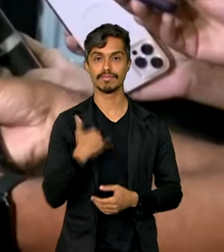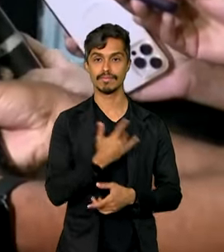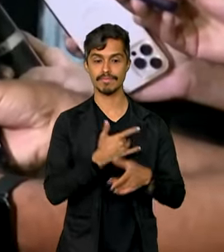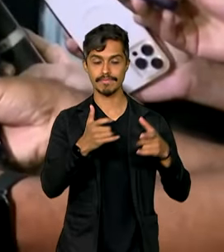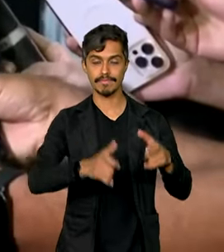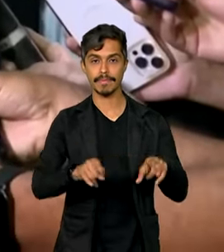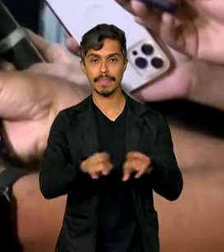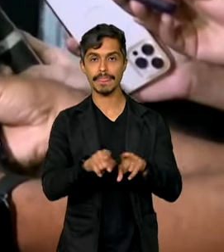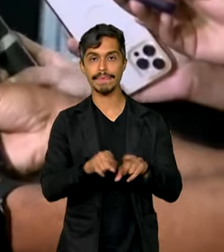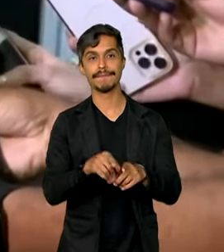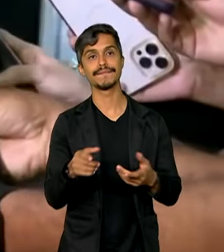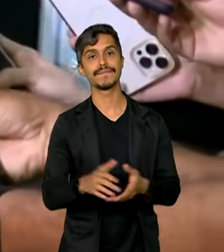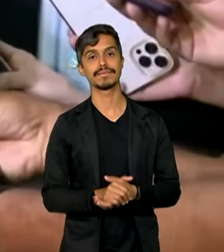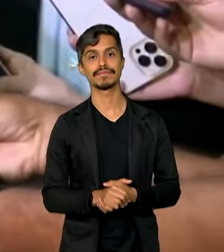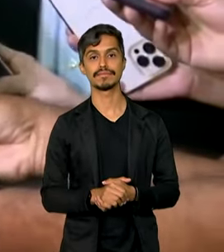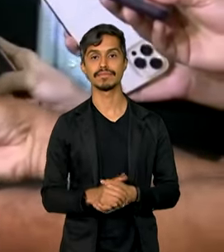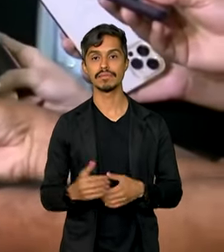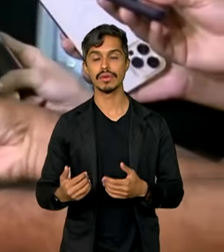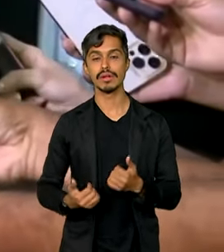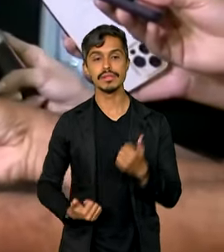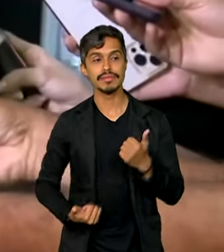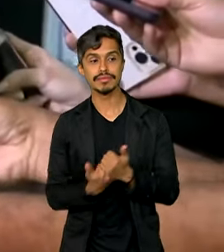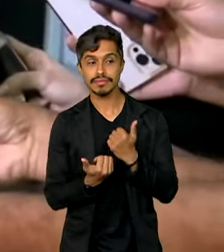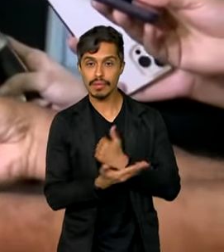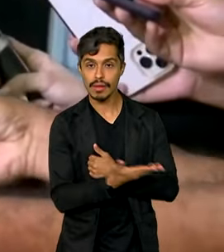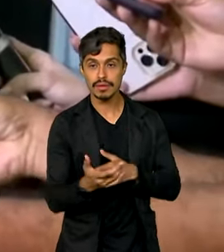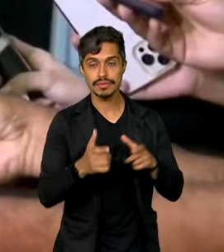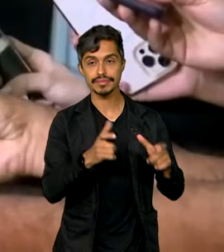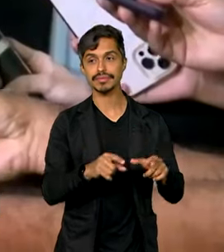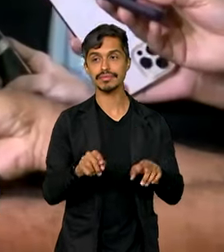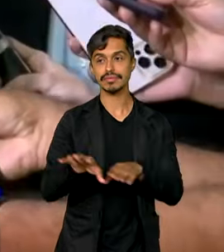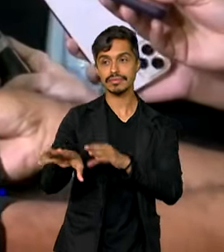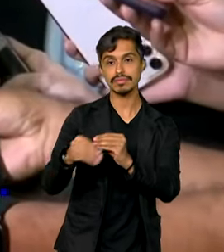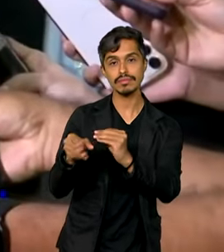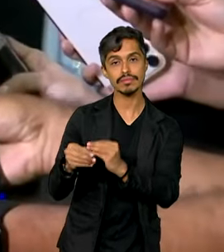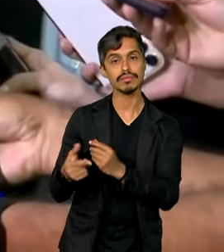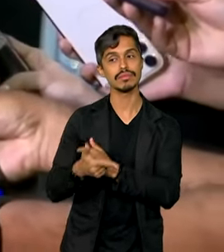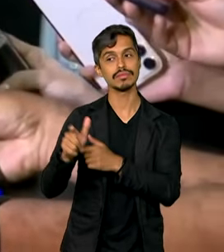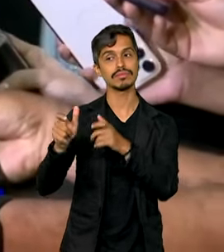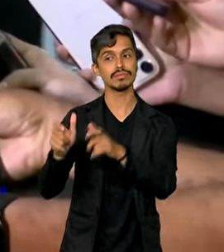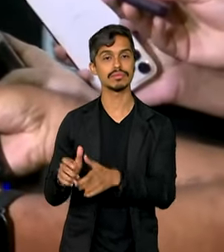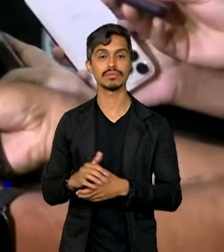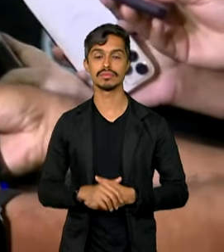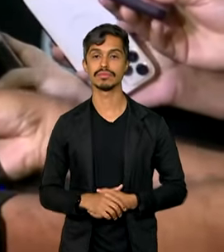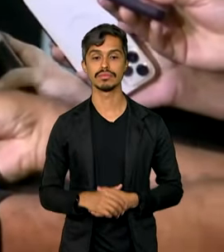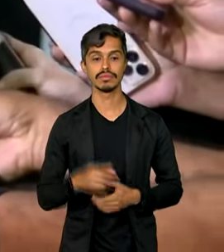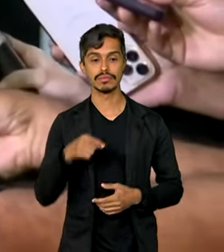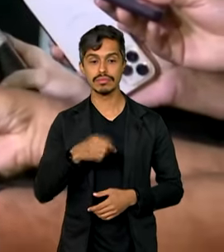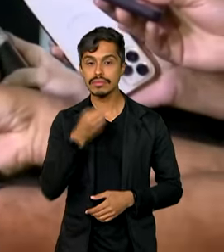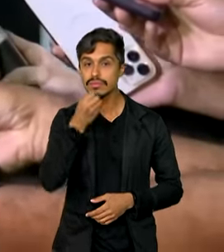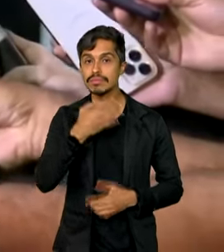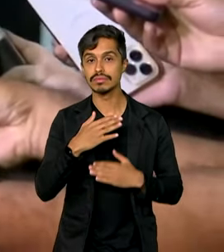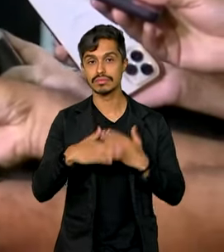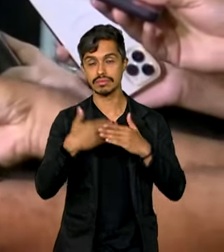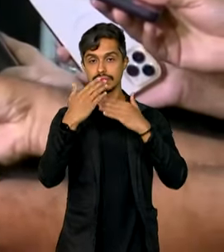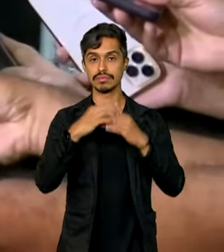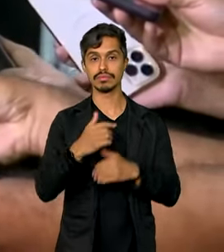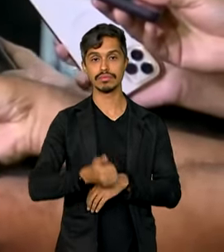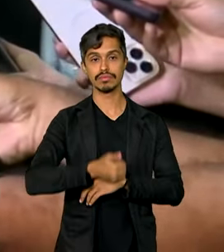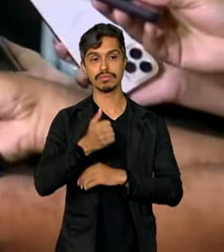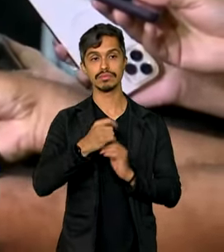inclusive, fazendo uma compensação territorial para que eles possam adquirir áreas adicionais. Isso foi um grande avanço. Foi o primeiro